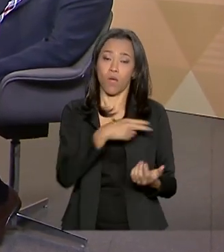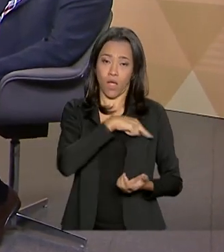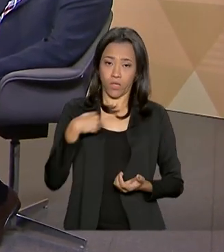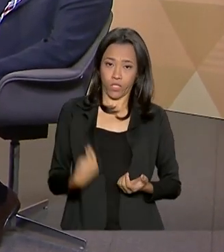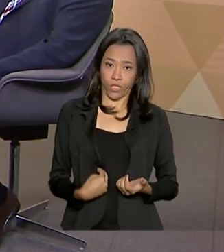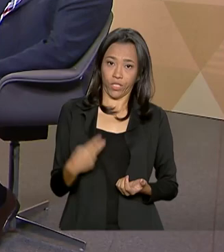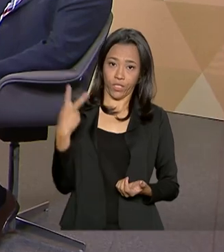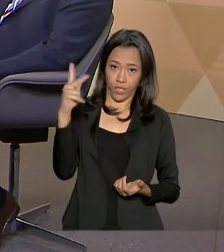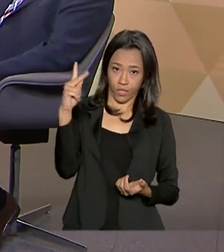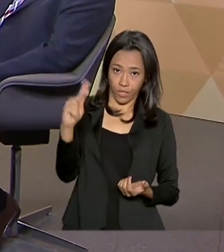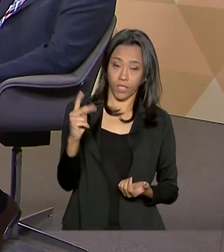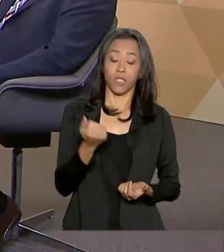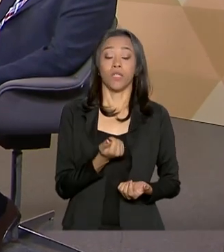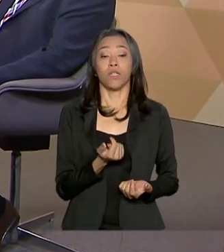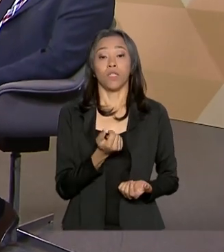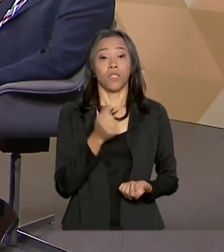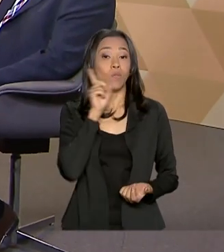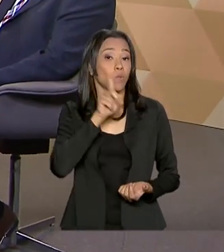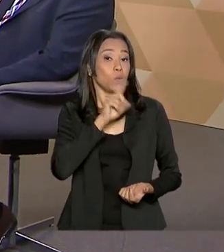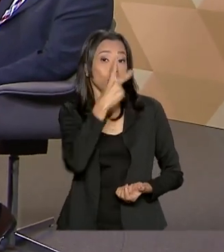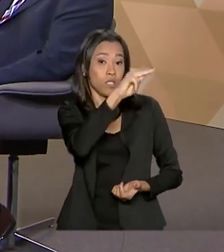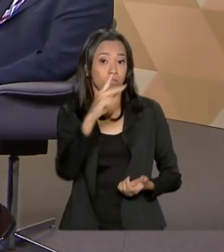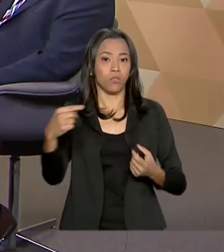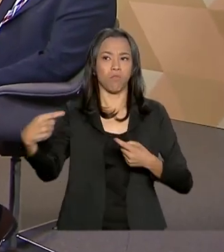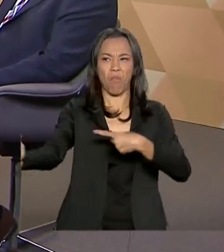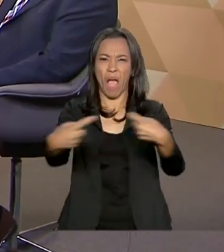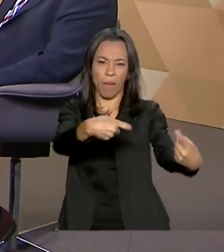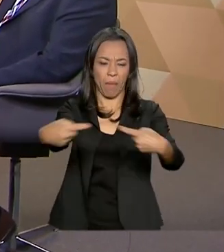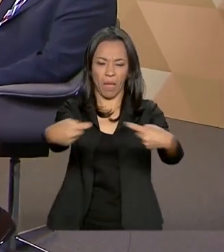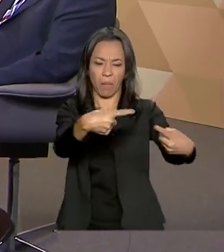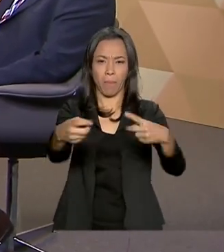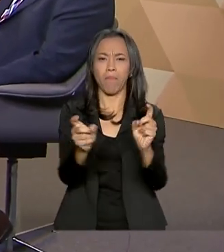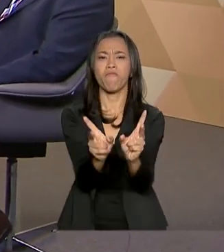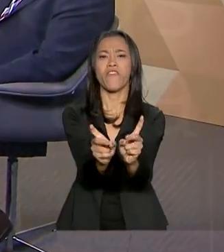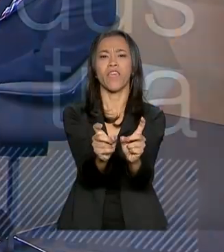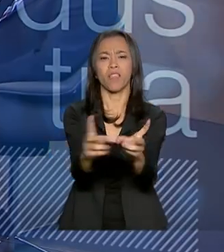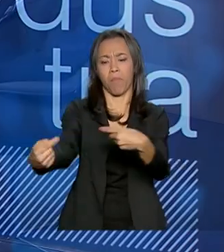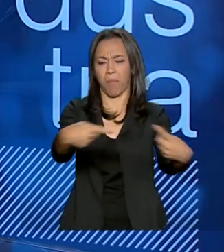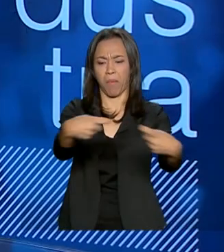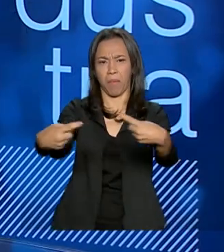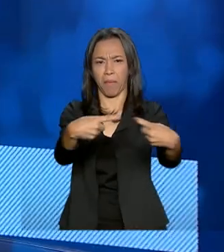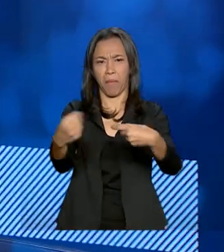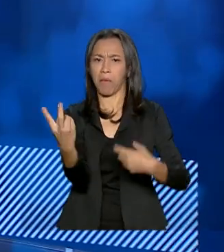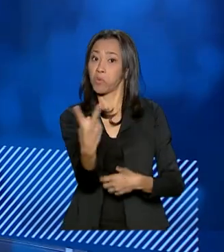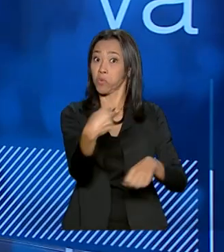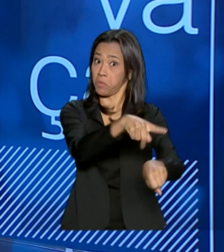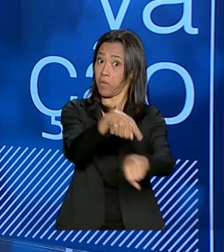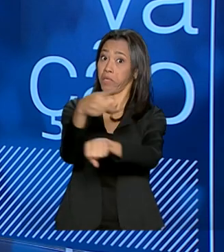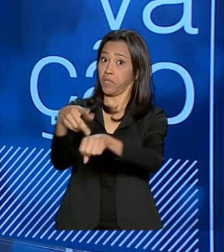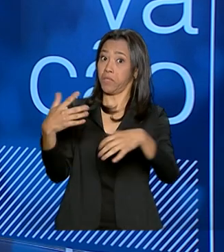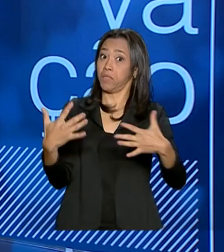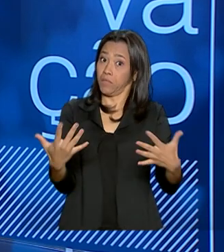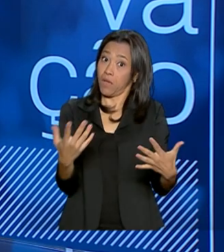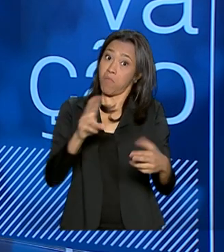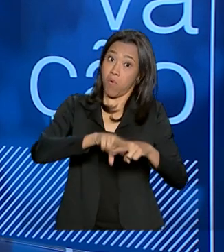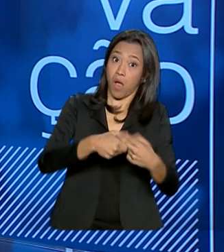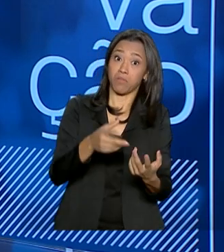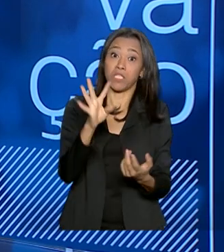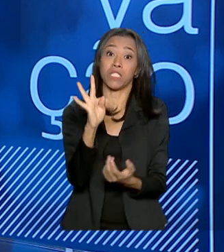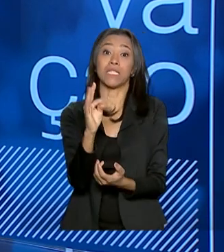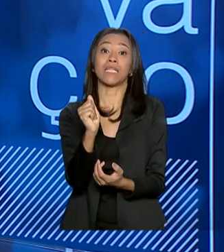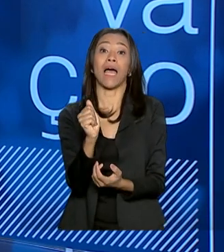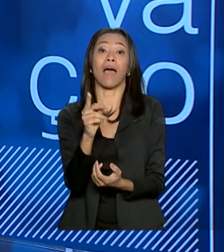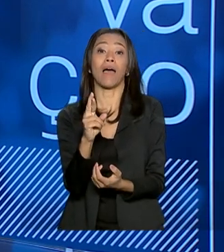Estados Unidos hoje disputam o mercado mundial. Existe uma guerra comercial entre ambos os países em curso, por questão de tarifas de